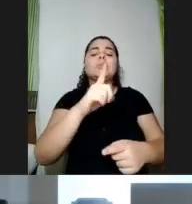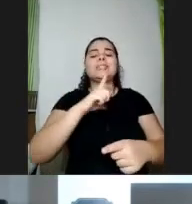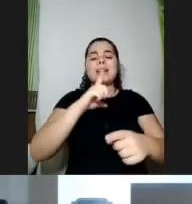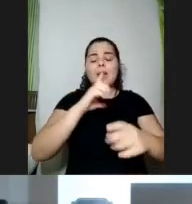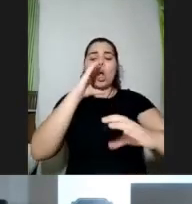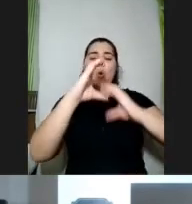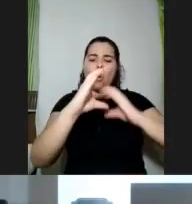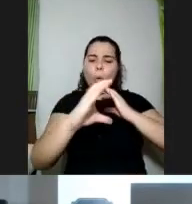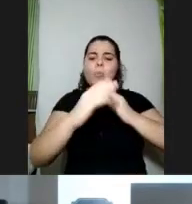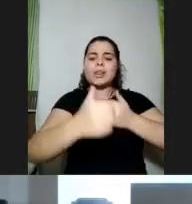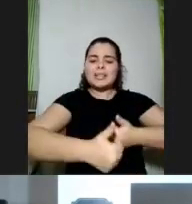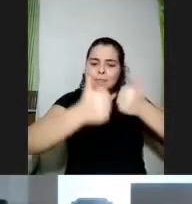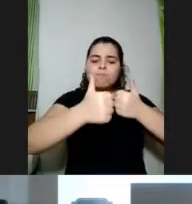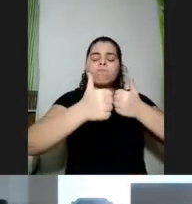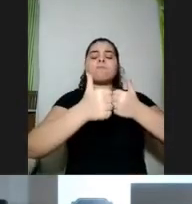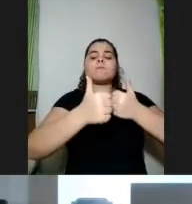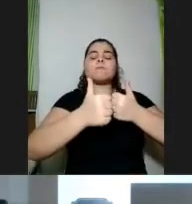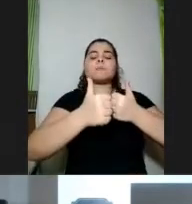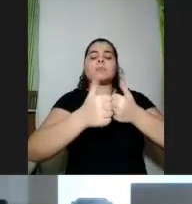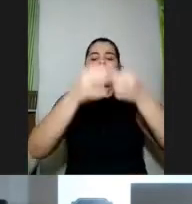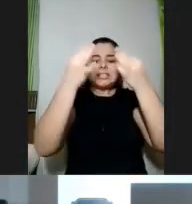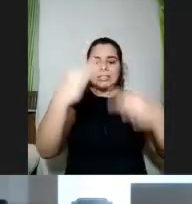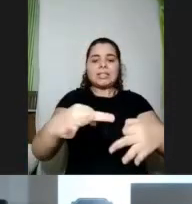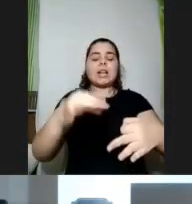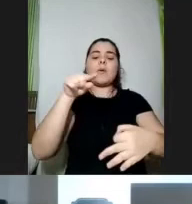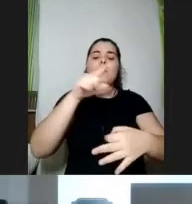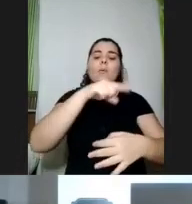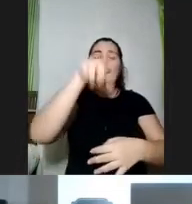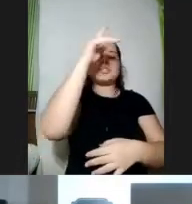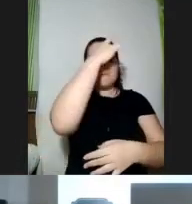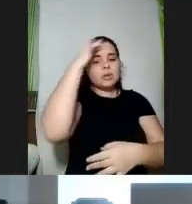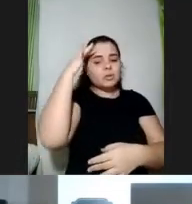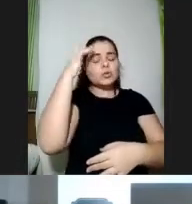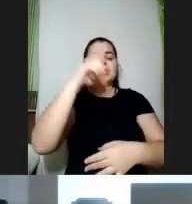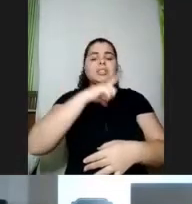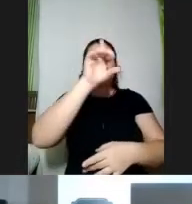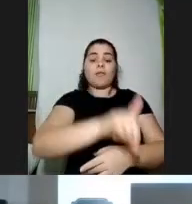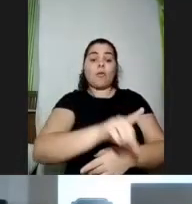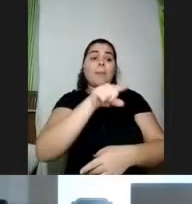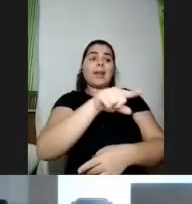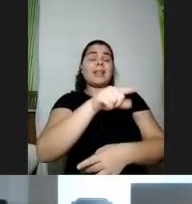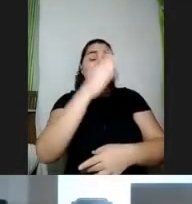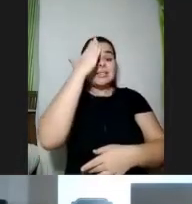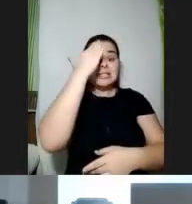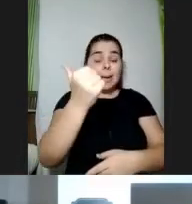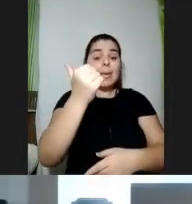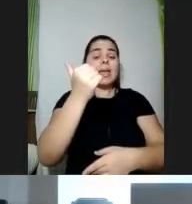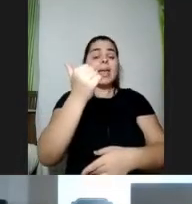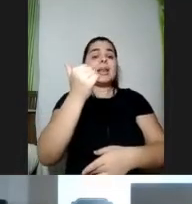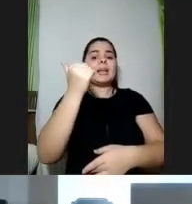melhor, mais efetiva com as pessoas com deficiência, para que elas consigam também ter dimensão dos riscos